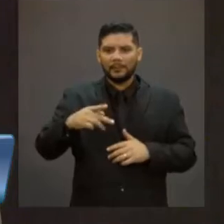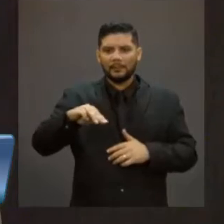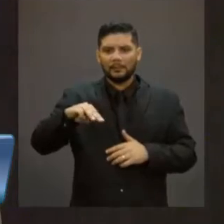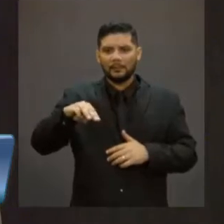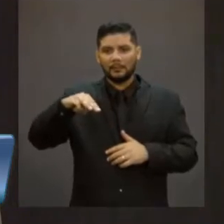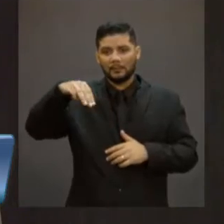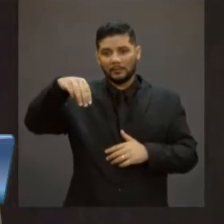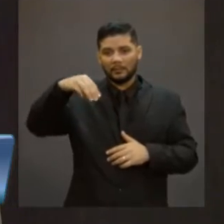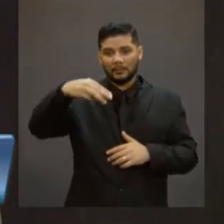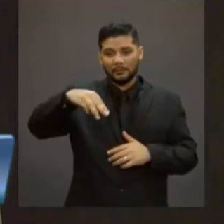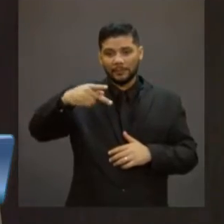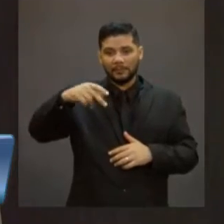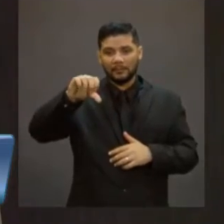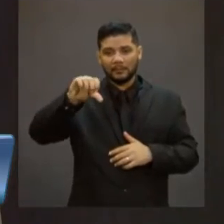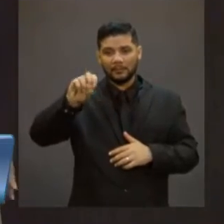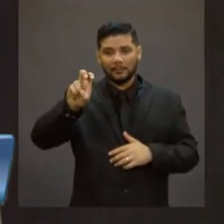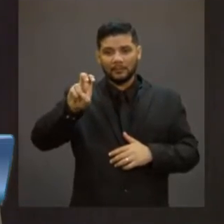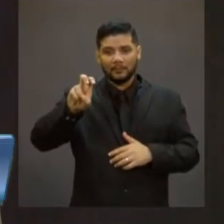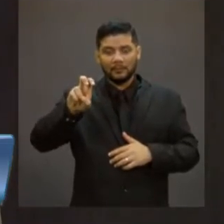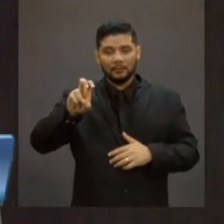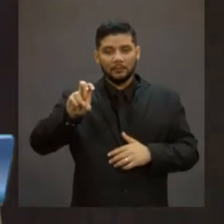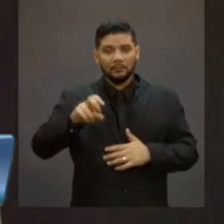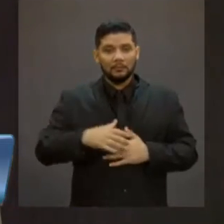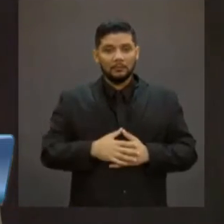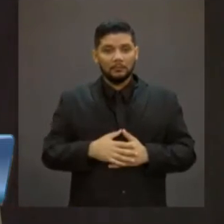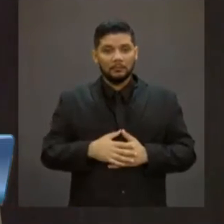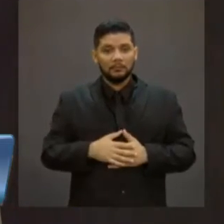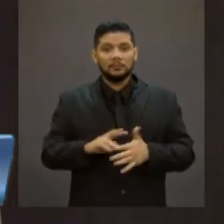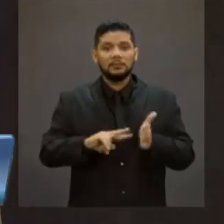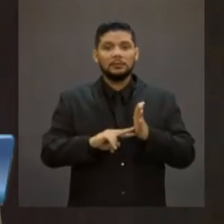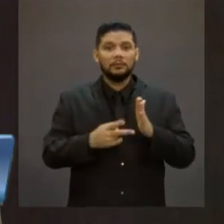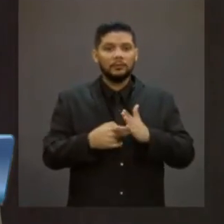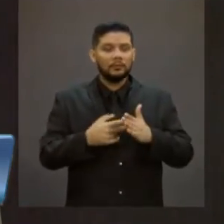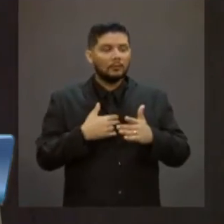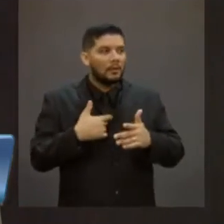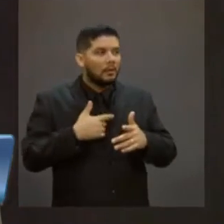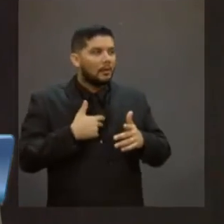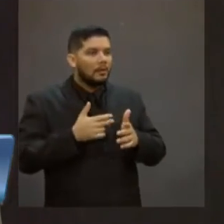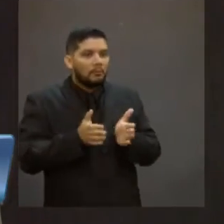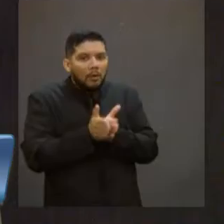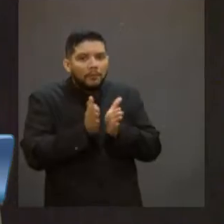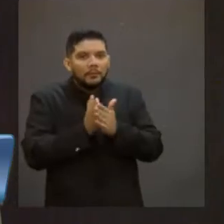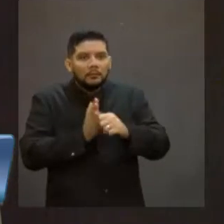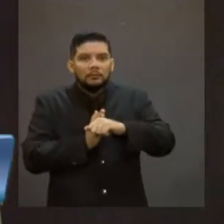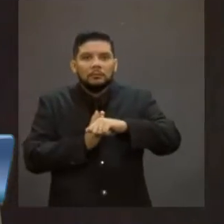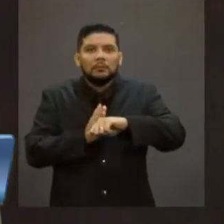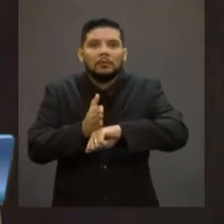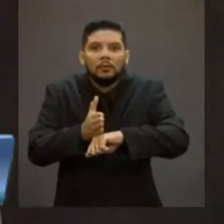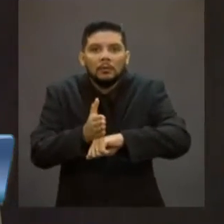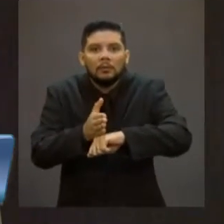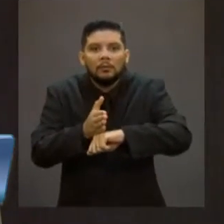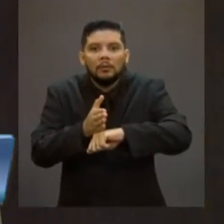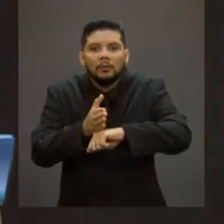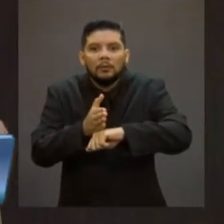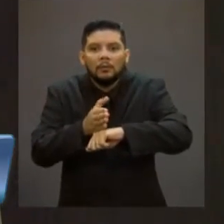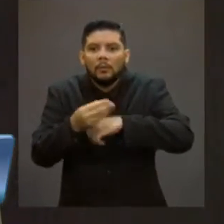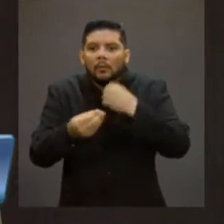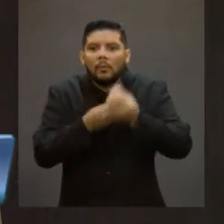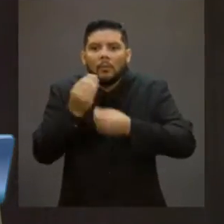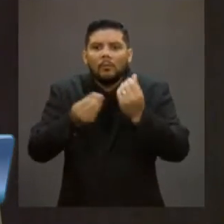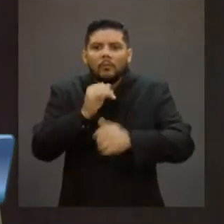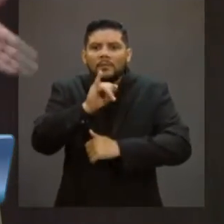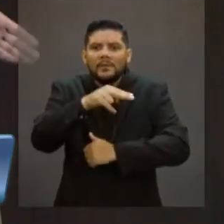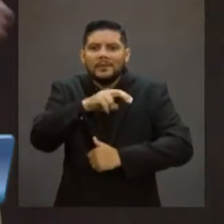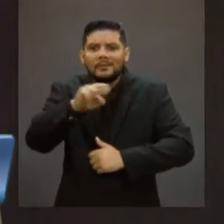eu estou diminuindo a possibilidade daquele que é mais pobre acessar o INSS,